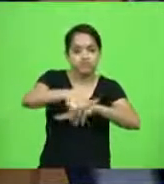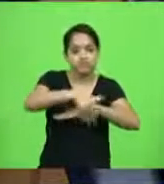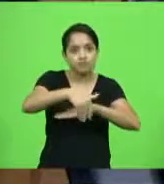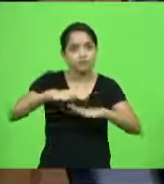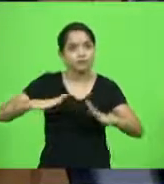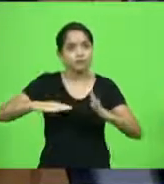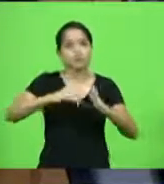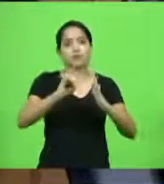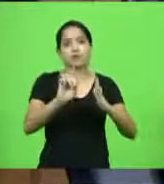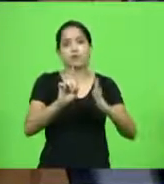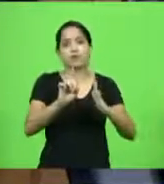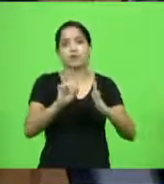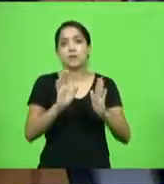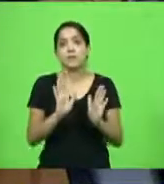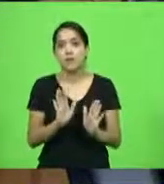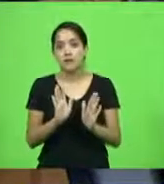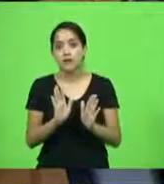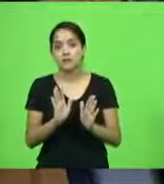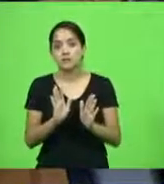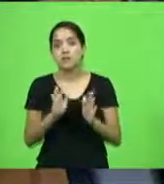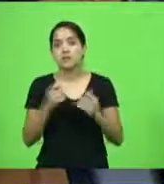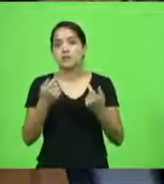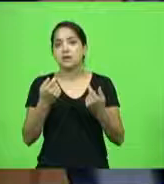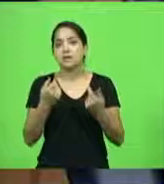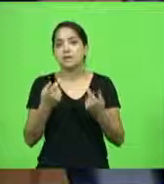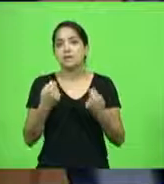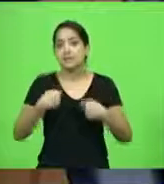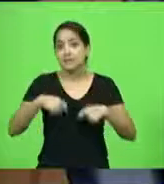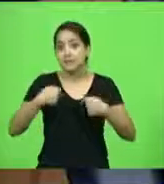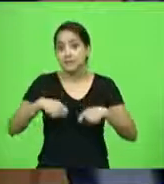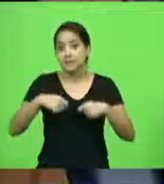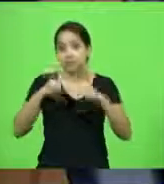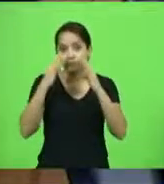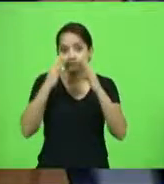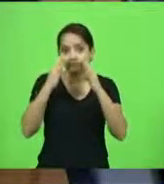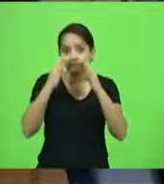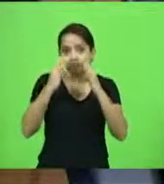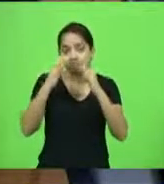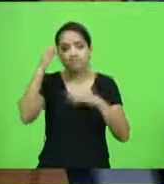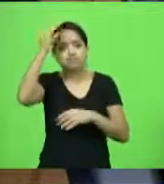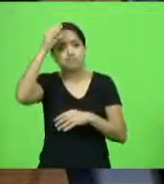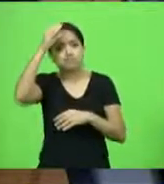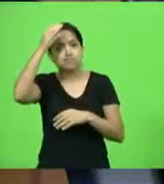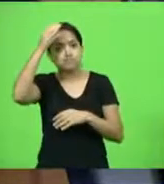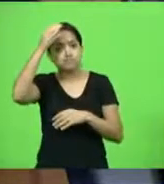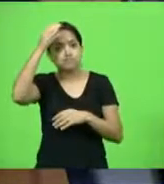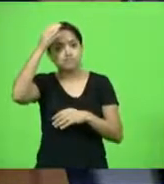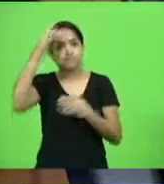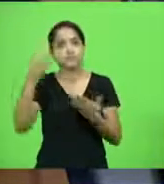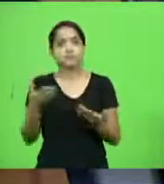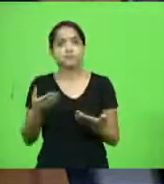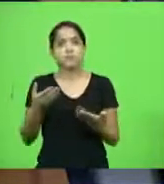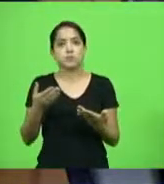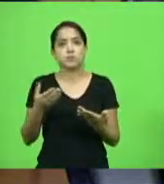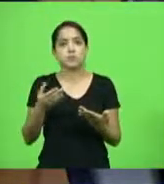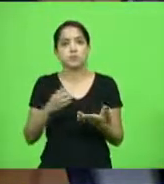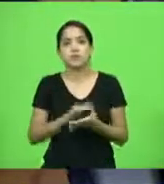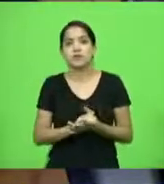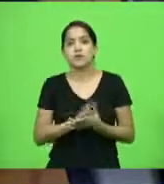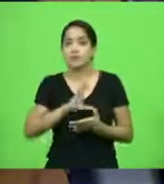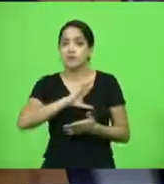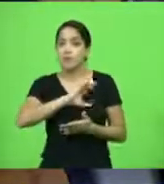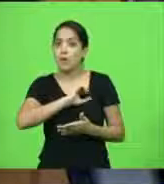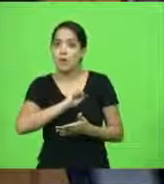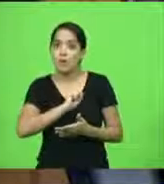podemos mais admitir esse tipo de situação. A pessoa tem que ter conscientização e se não for no amor,